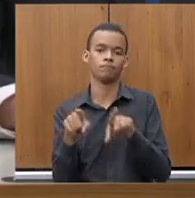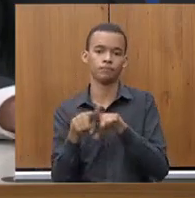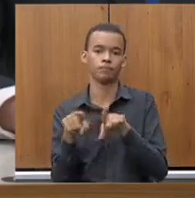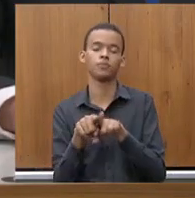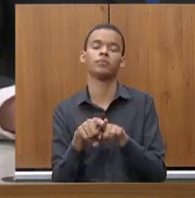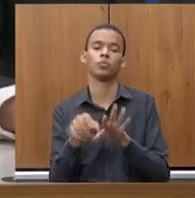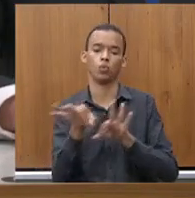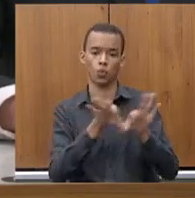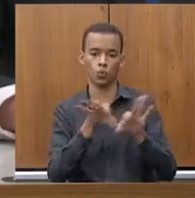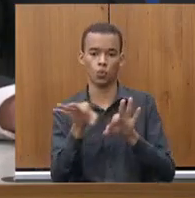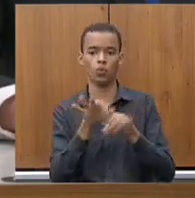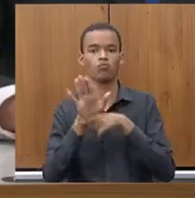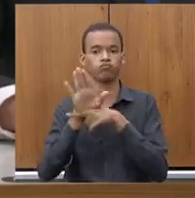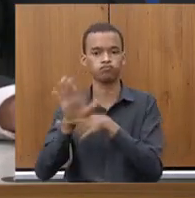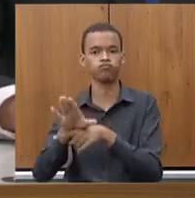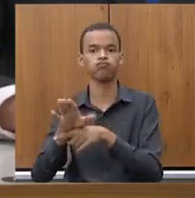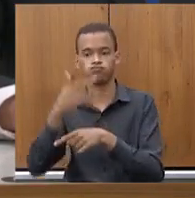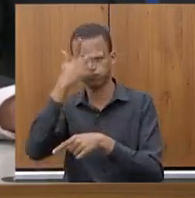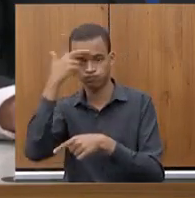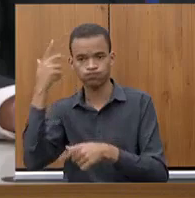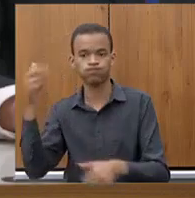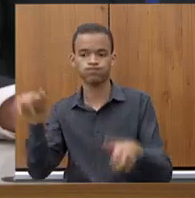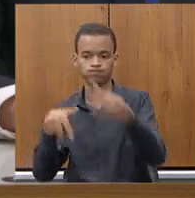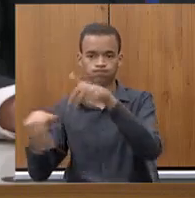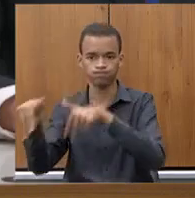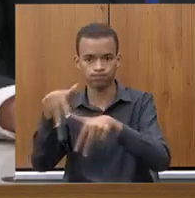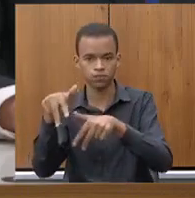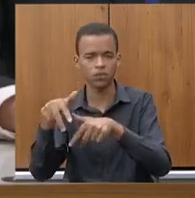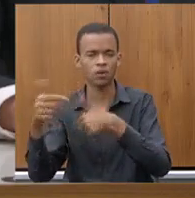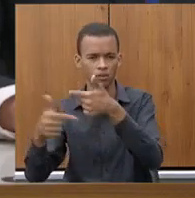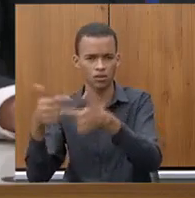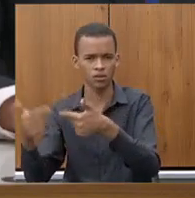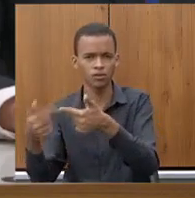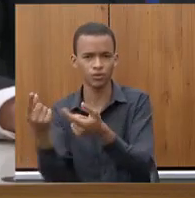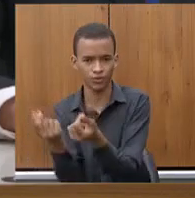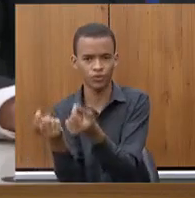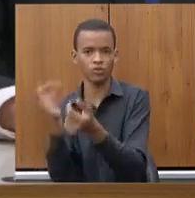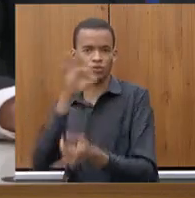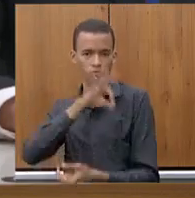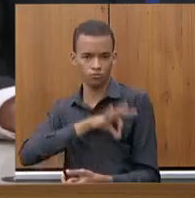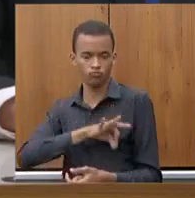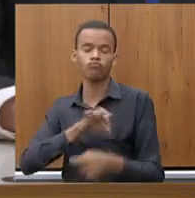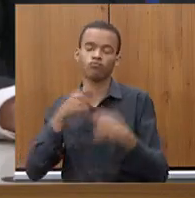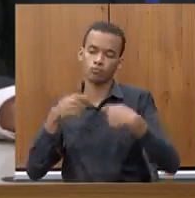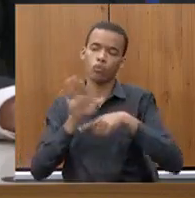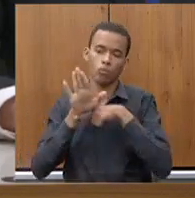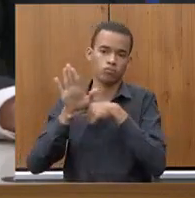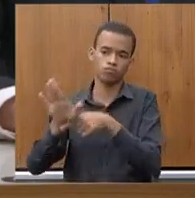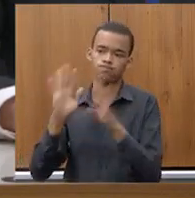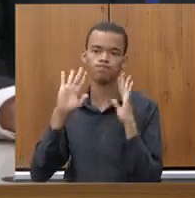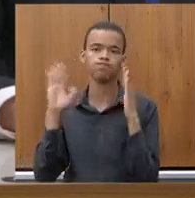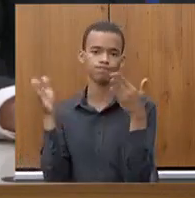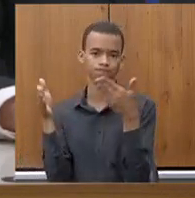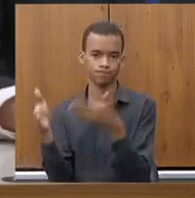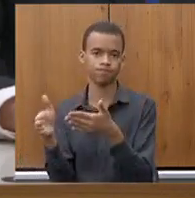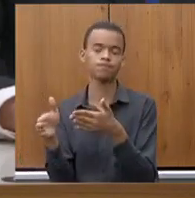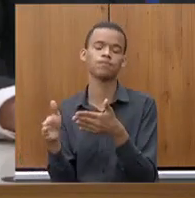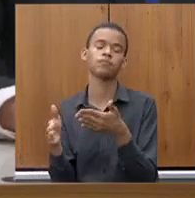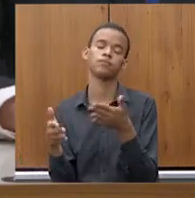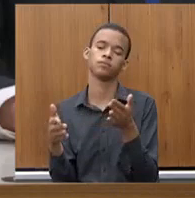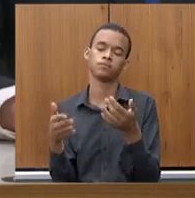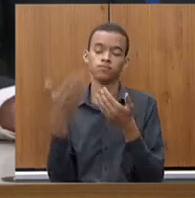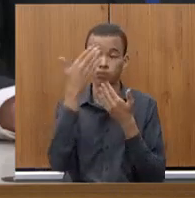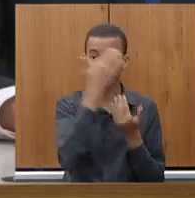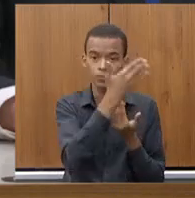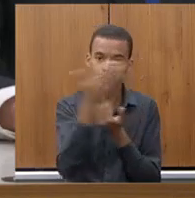renda, desenvolvimento, que a tem que levar lá. mas, de qualquer forma, agradecendo, que tem sido bem atendido, nem sempre